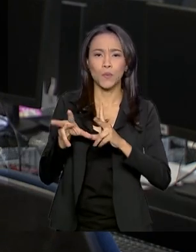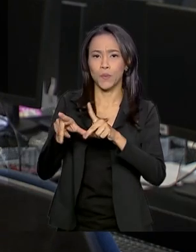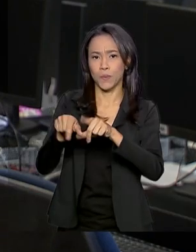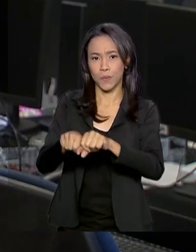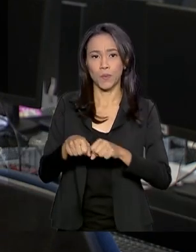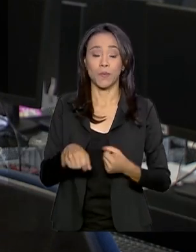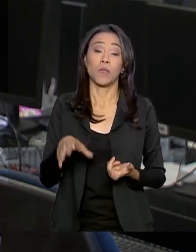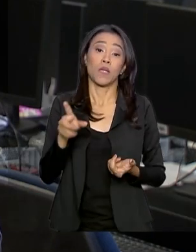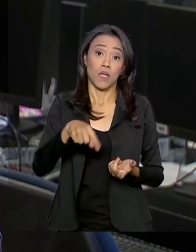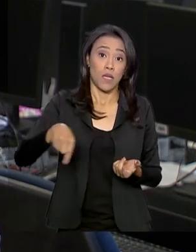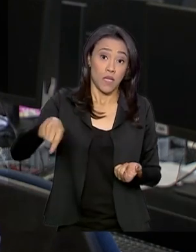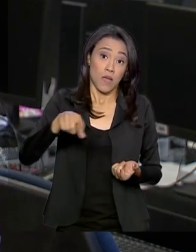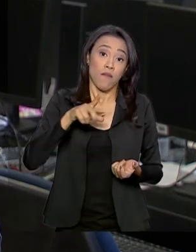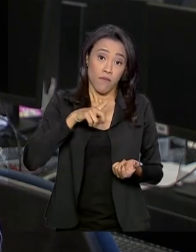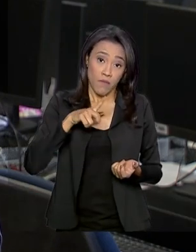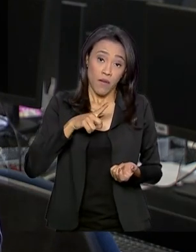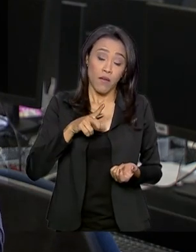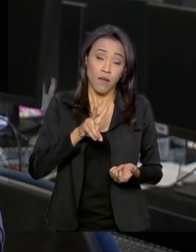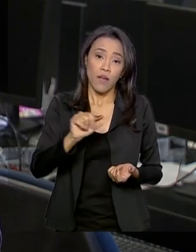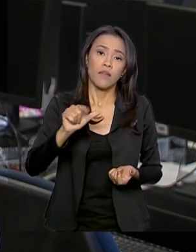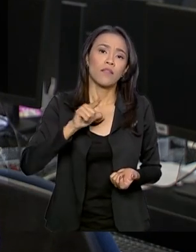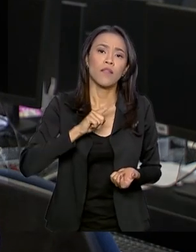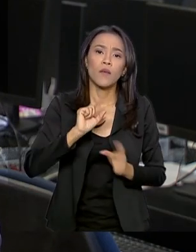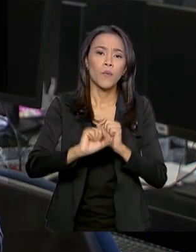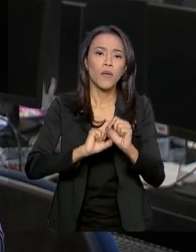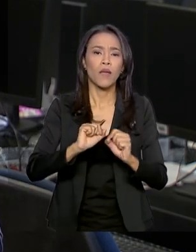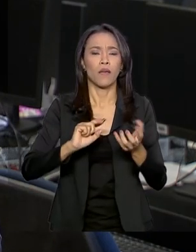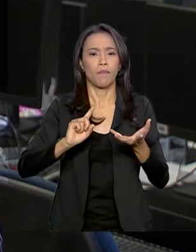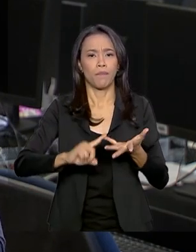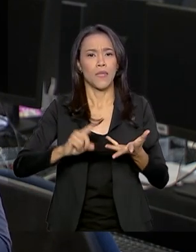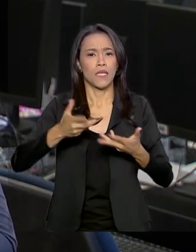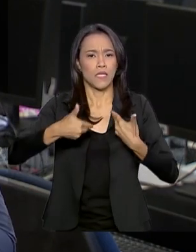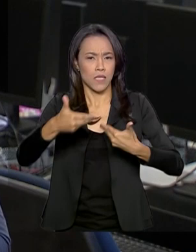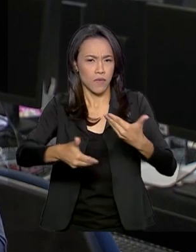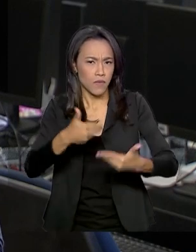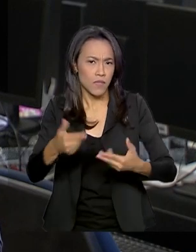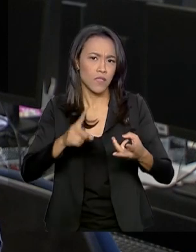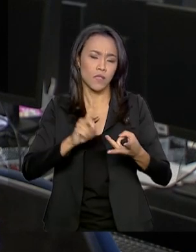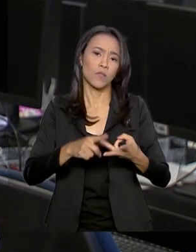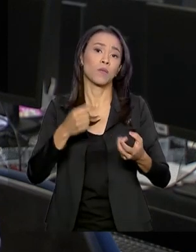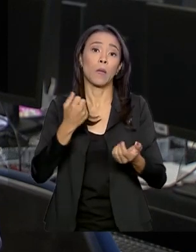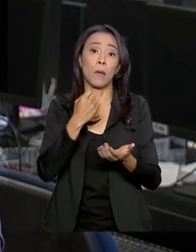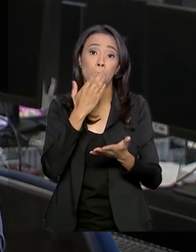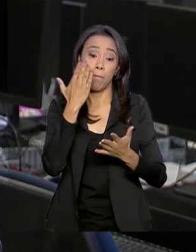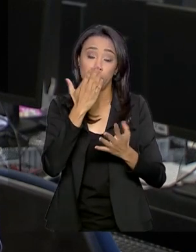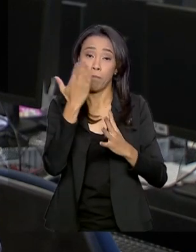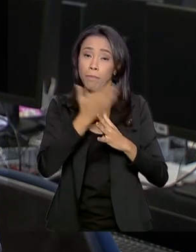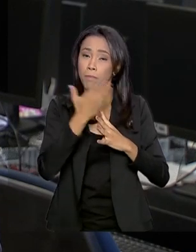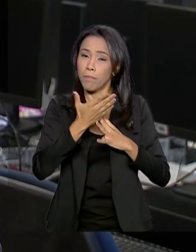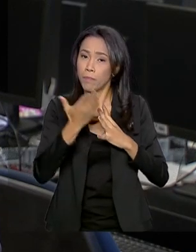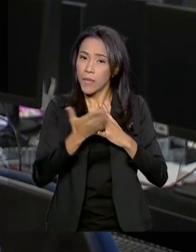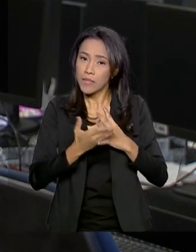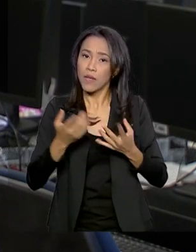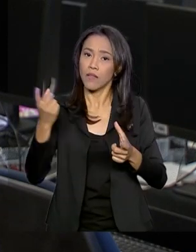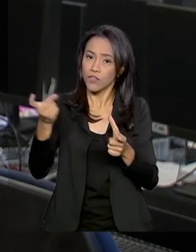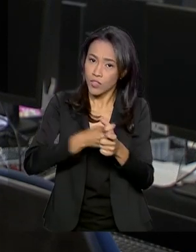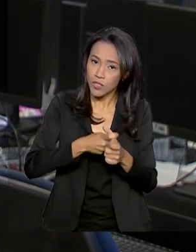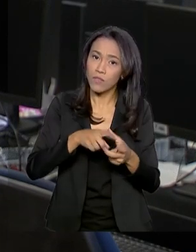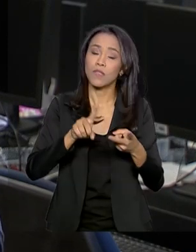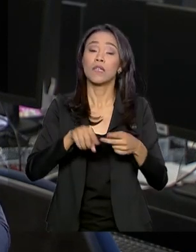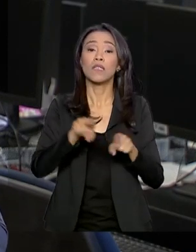Os empregadores terão funcionalidades como serviços de caixa postal, parcelamento de débitos e emissão de guias